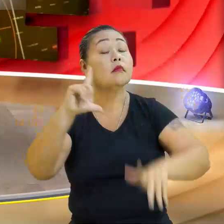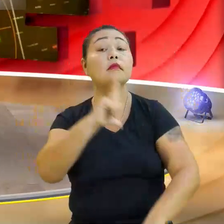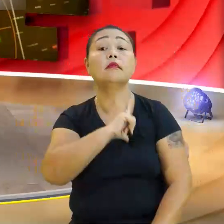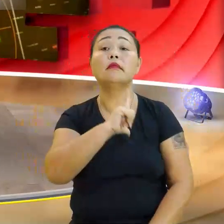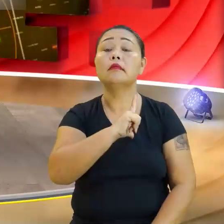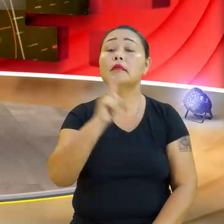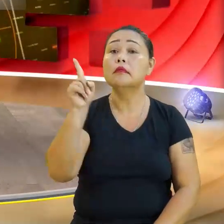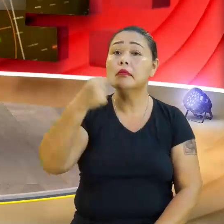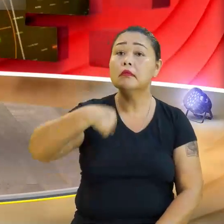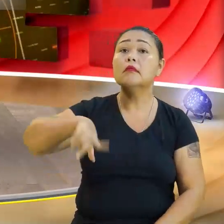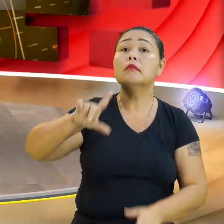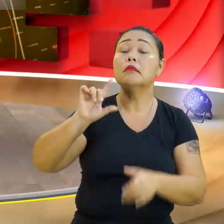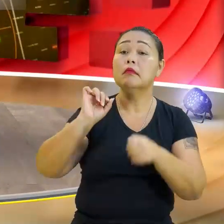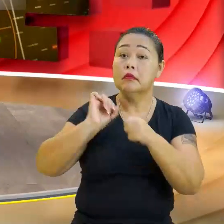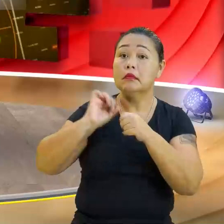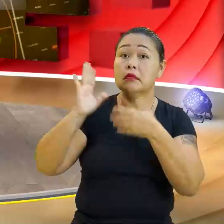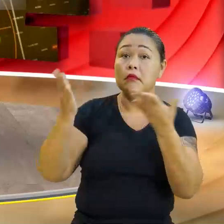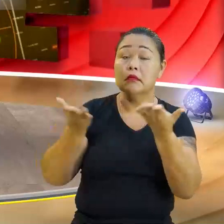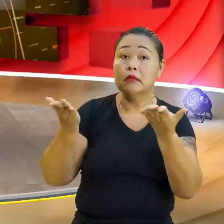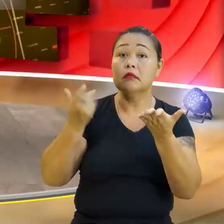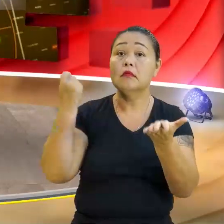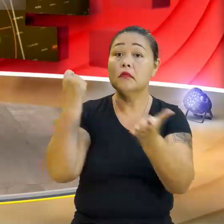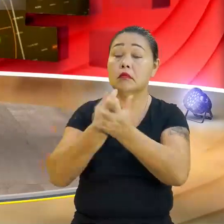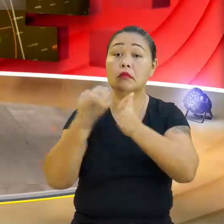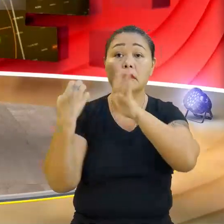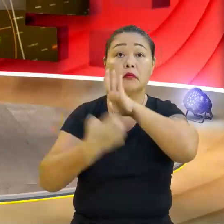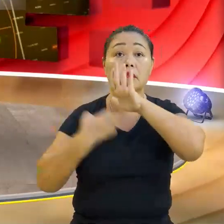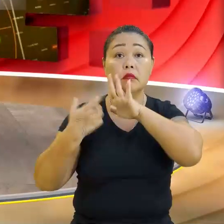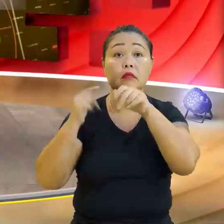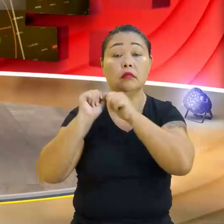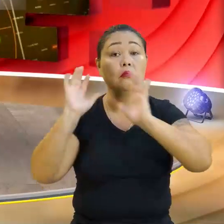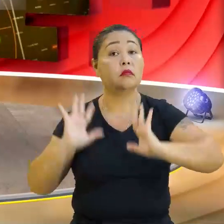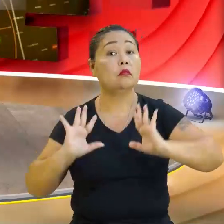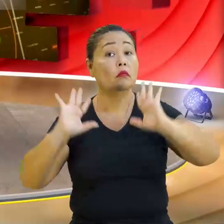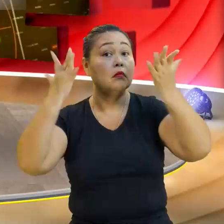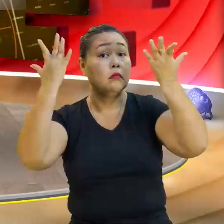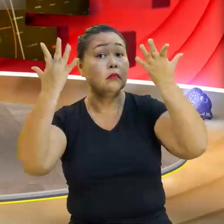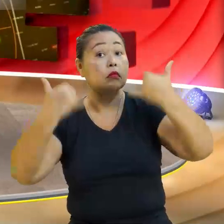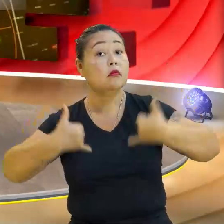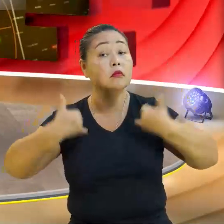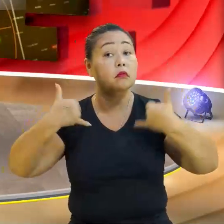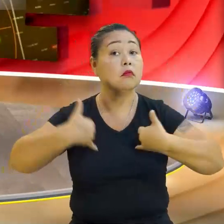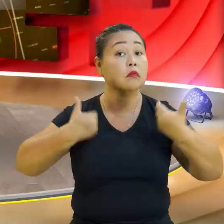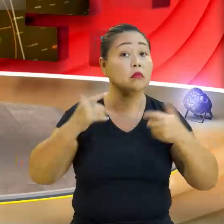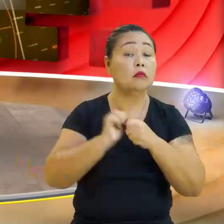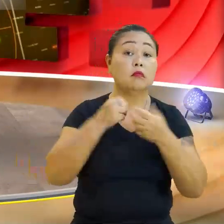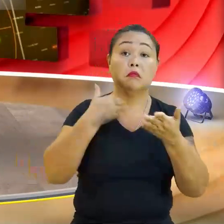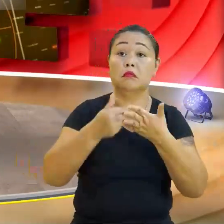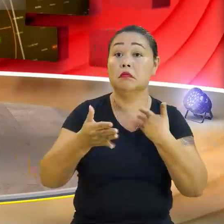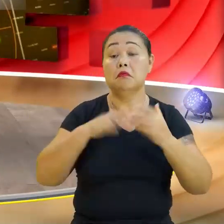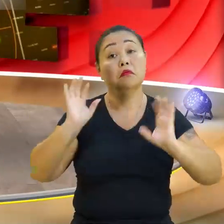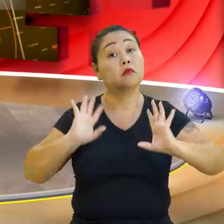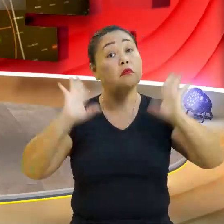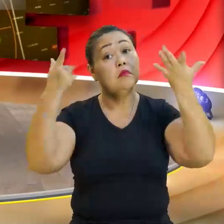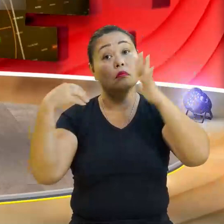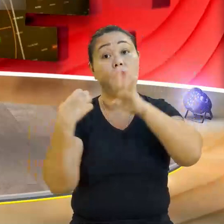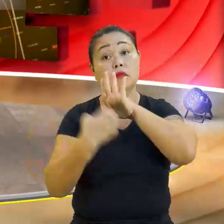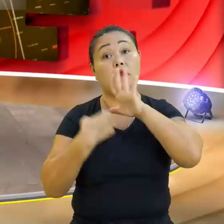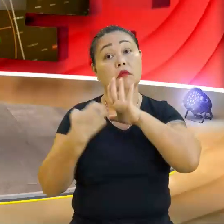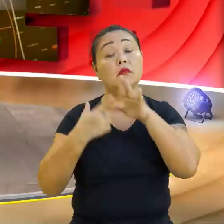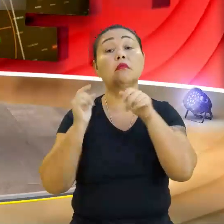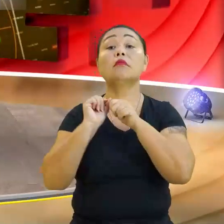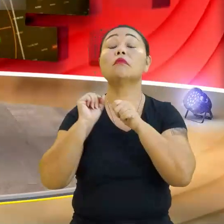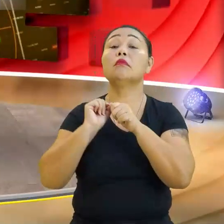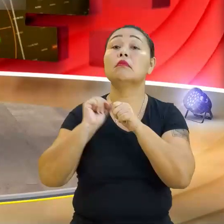as empresas estão fazendo hoje, né? Quando você contrata uma empresa para fazer aniversário ou qualquer tipo de festividade da empresa, qualquer coisa, eles fazem o quê?